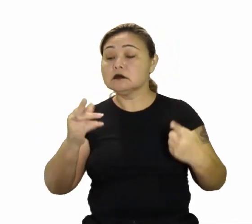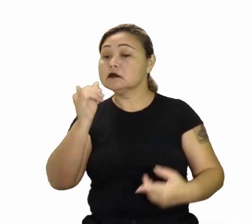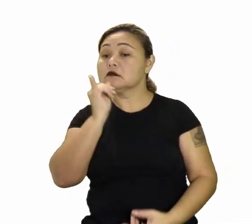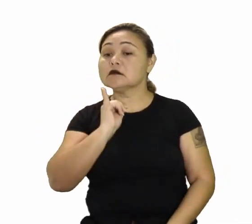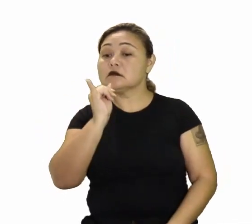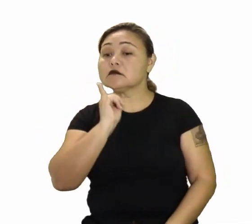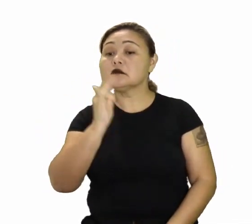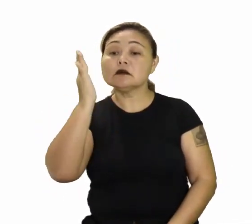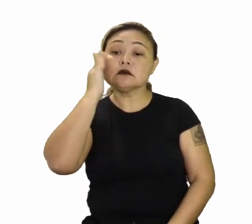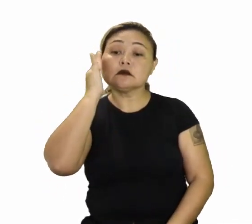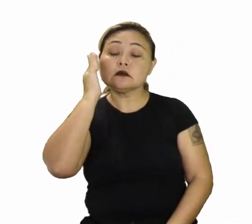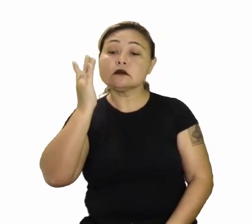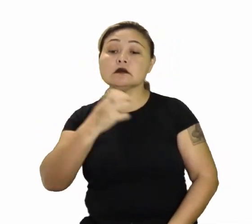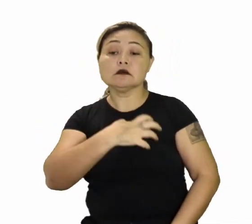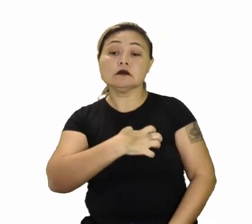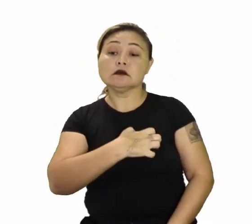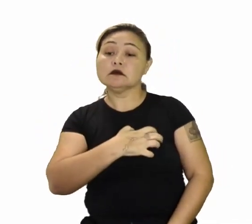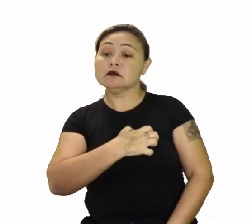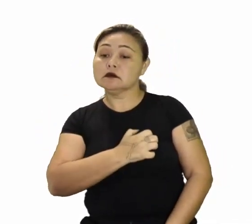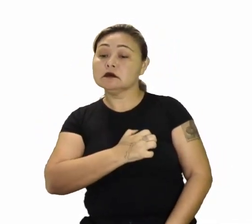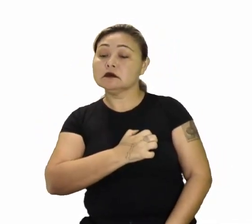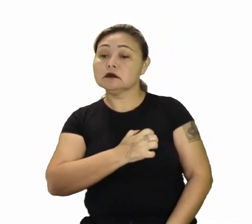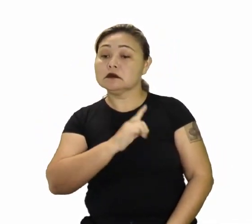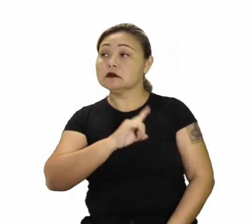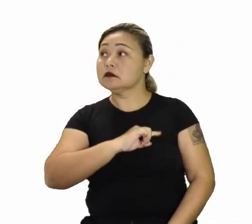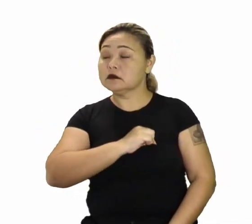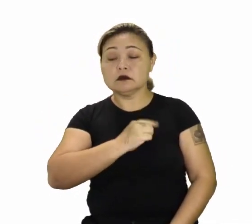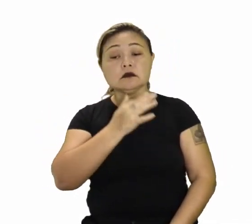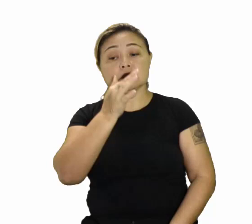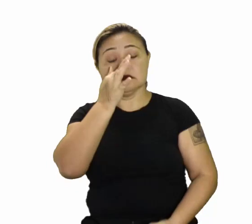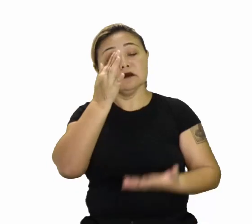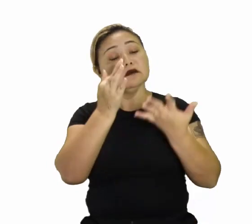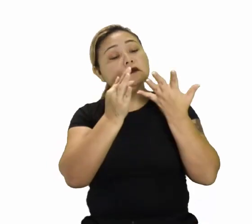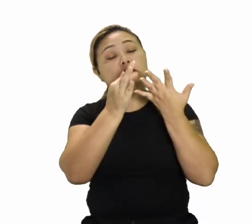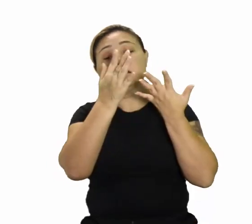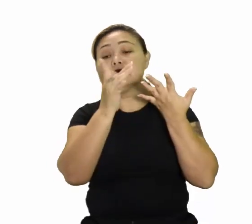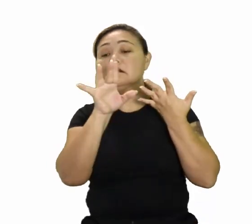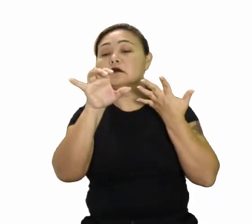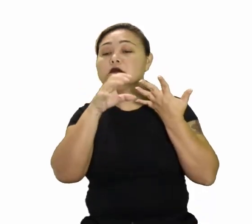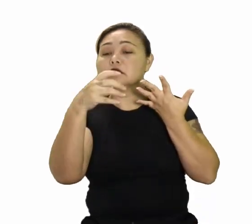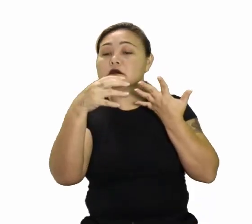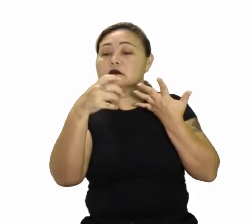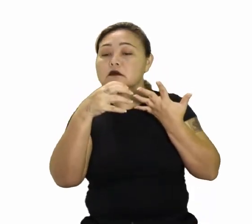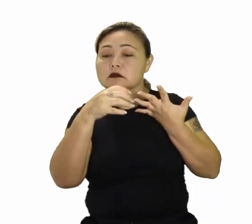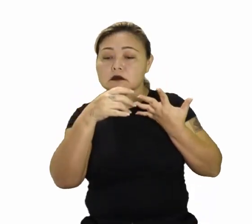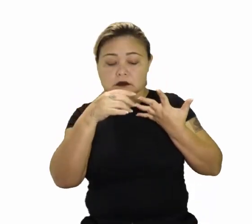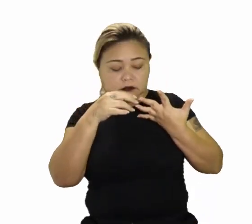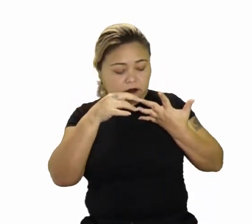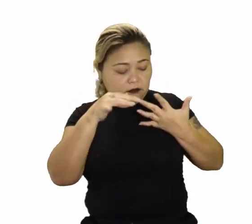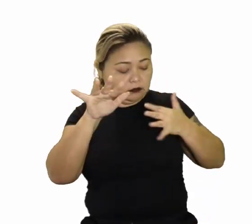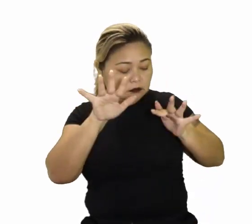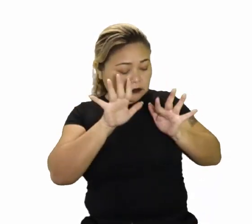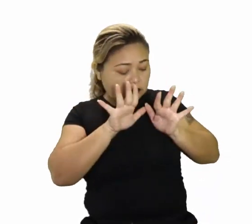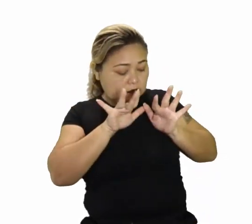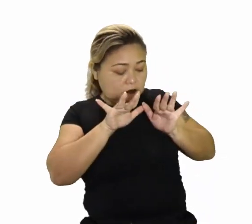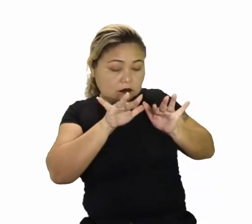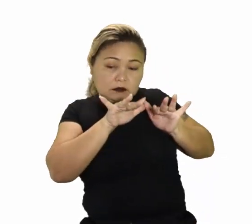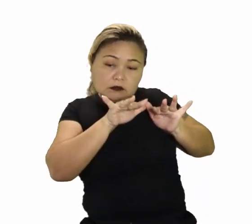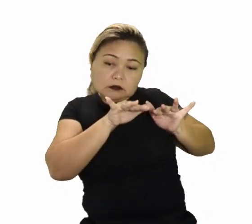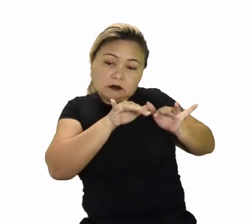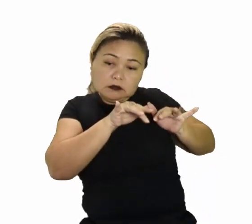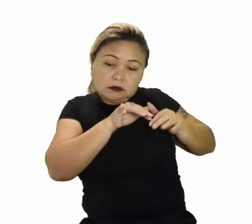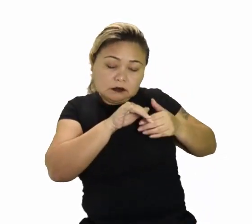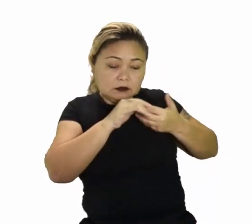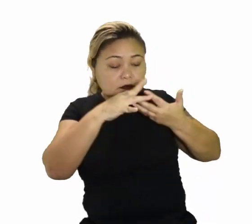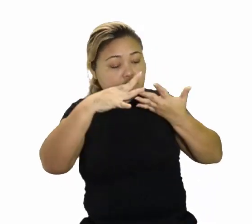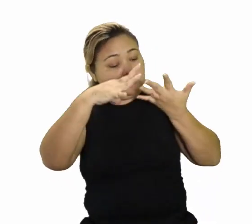exemplo, sabemos que no maracujá, na hora que ele está florindo, ele atrai determinadas borboletas que atacam